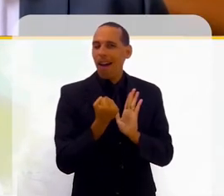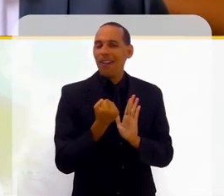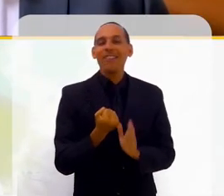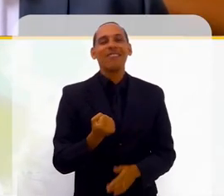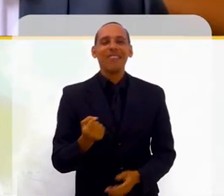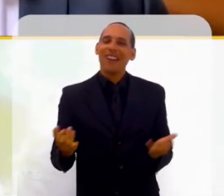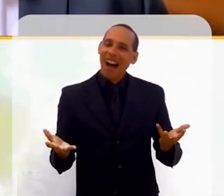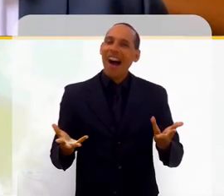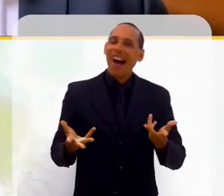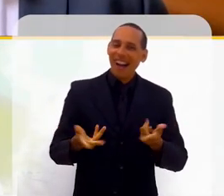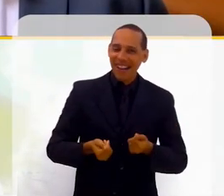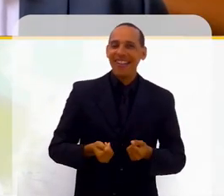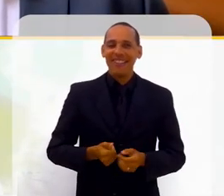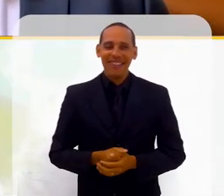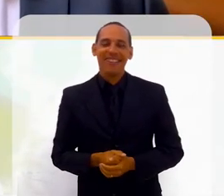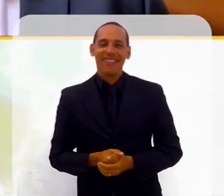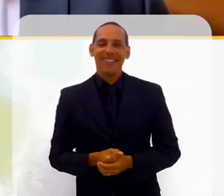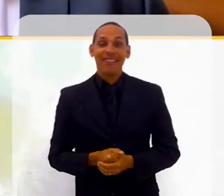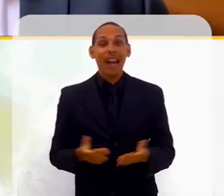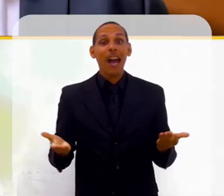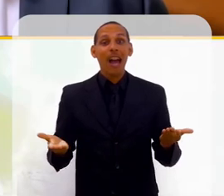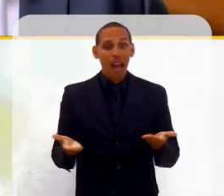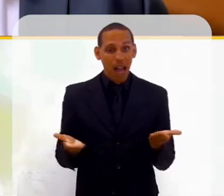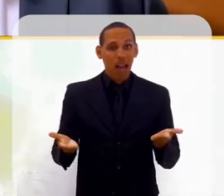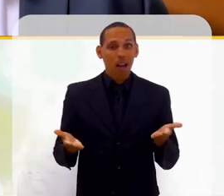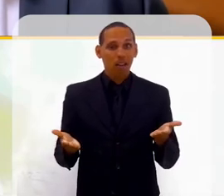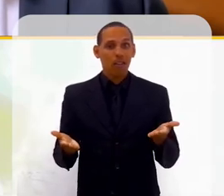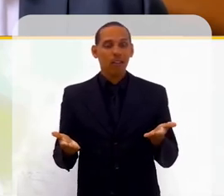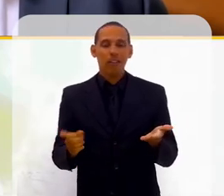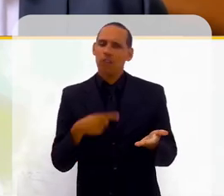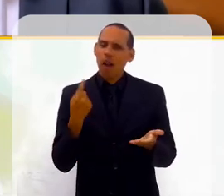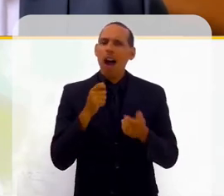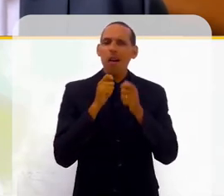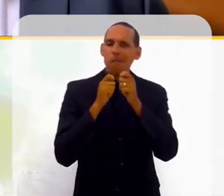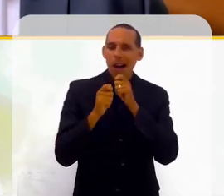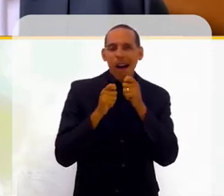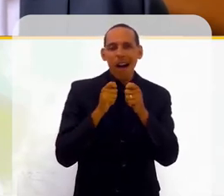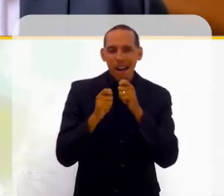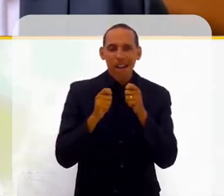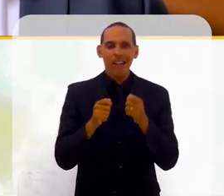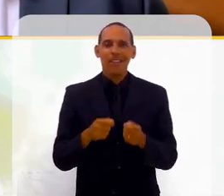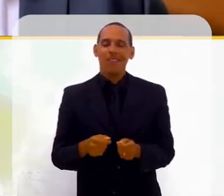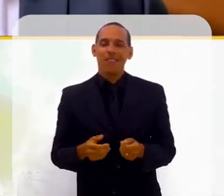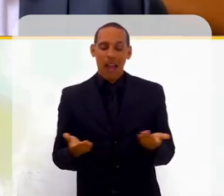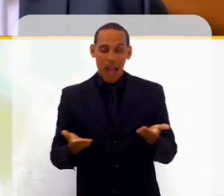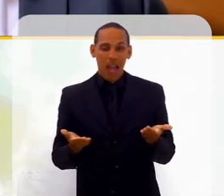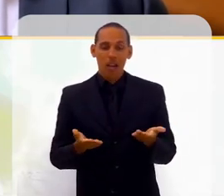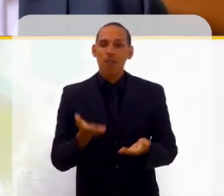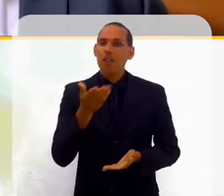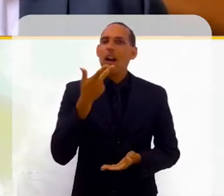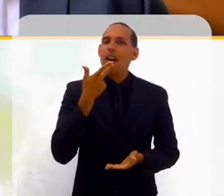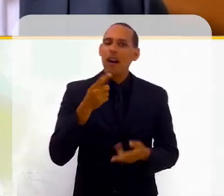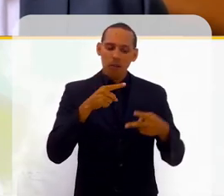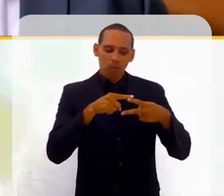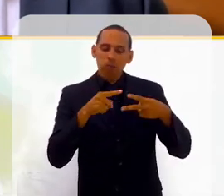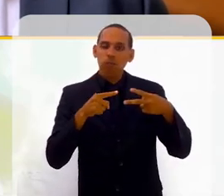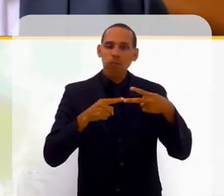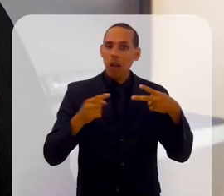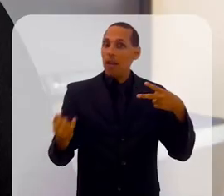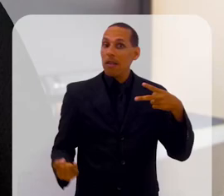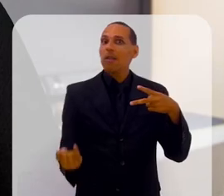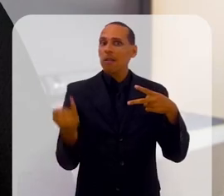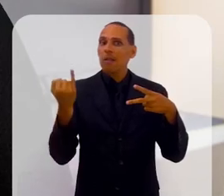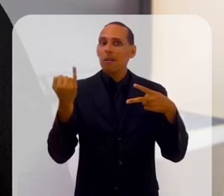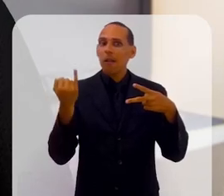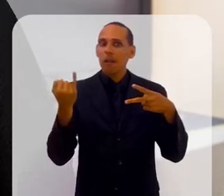Isso é uma coisa maravilhosa. Aliás, agora, durante já a nossa entrevista, nesse ponto da nossa entrevista, você falou de duas coisas muito